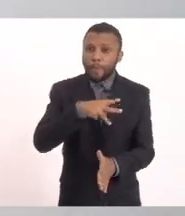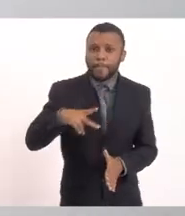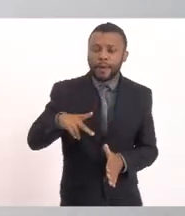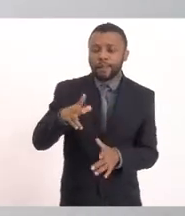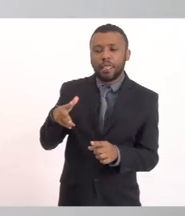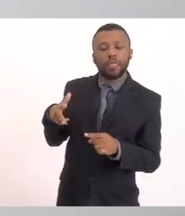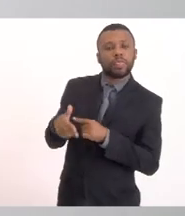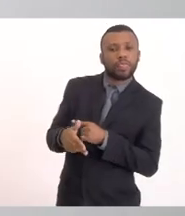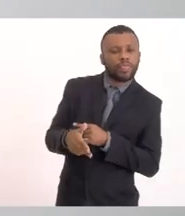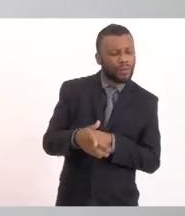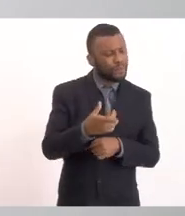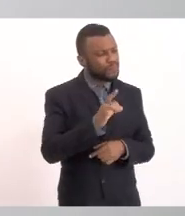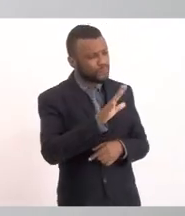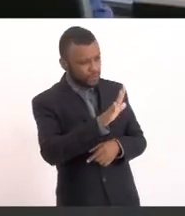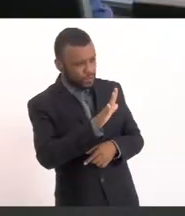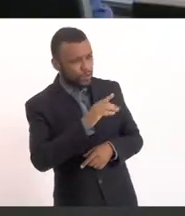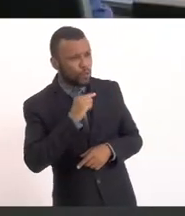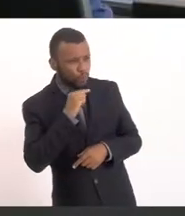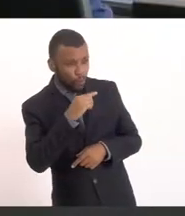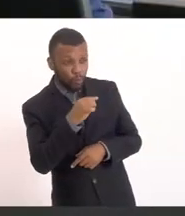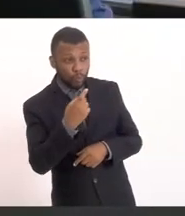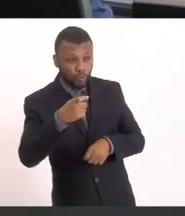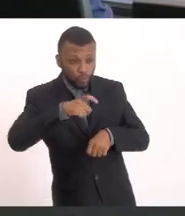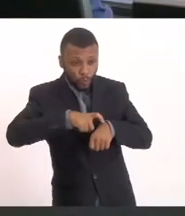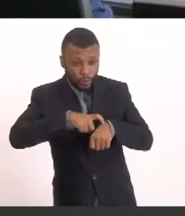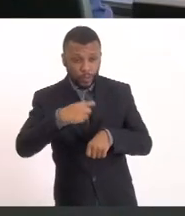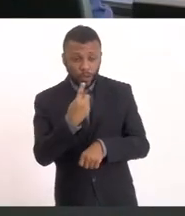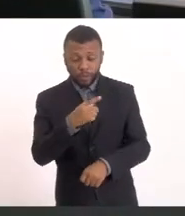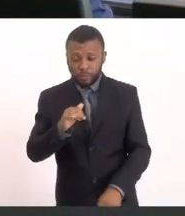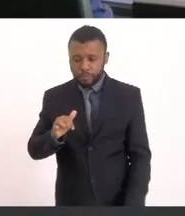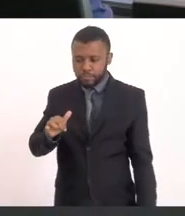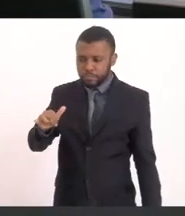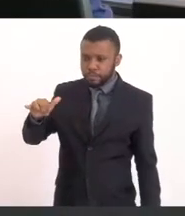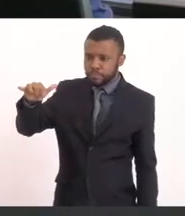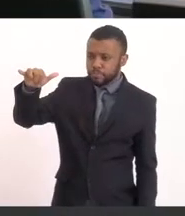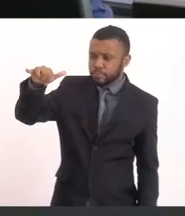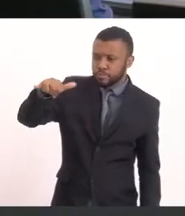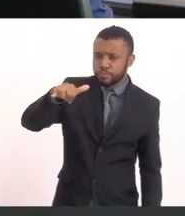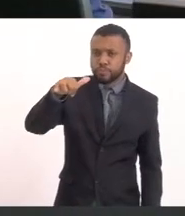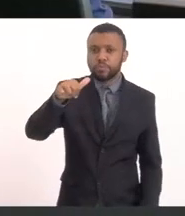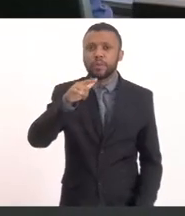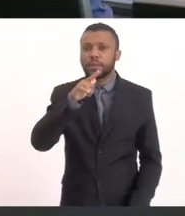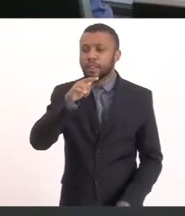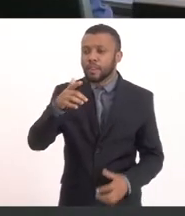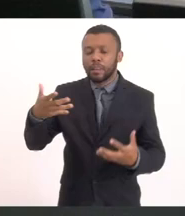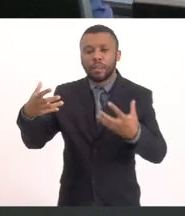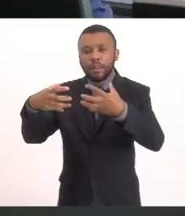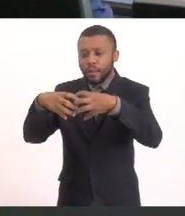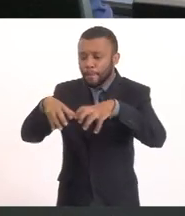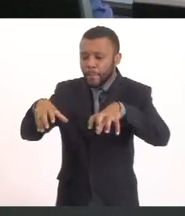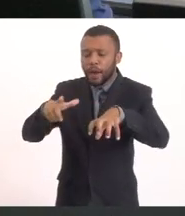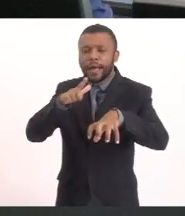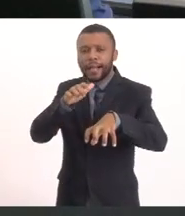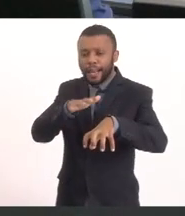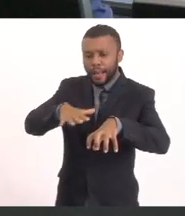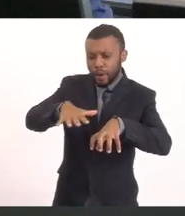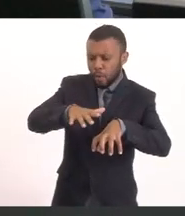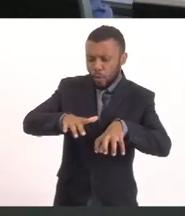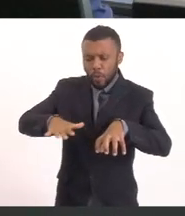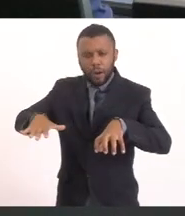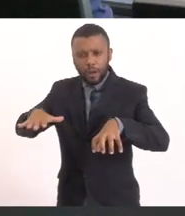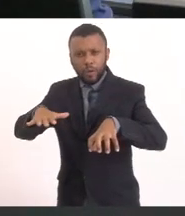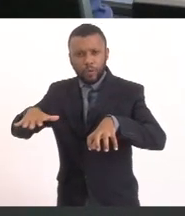dúvida Tira uma dúvida minha Quando a gente sobrevoa Esse complexo Lago Lá Na entrada dele Vindo do Rio Chegando